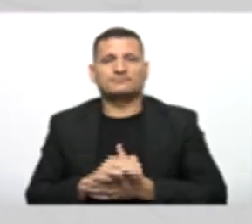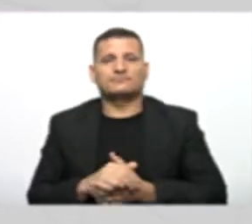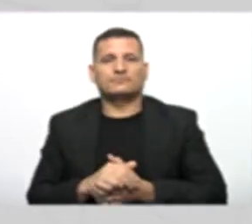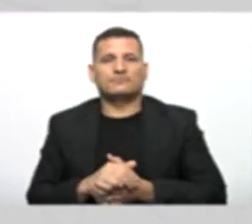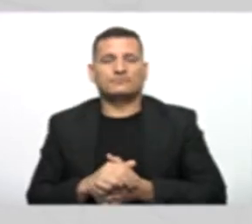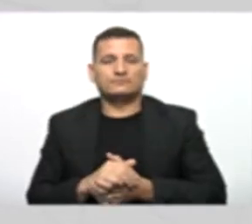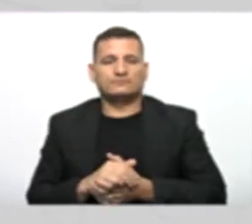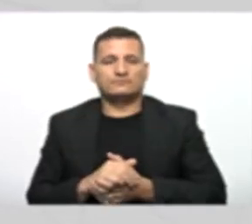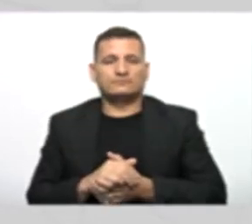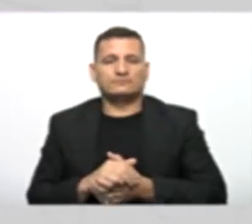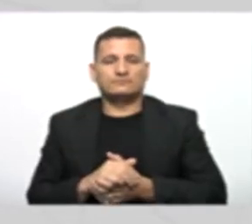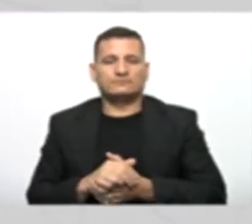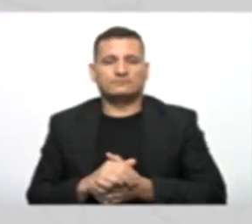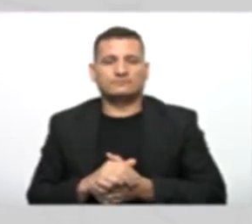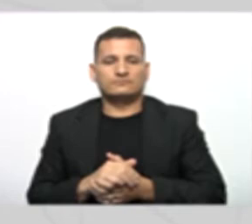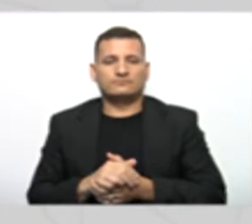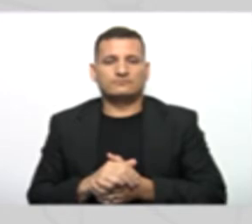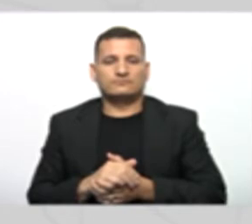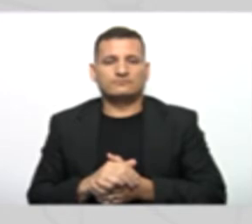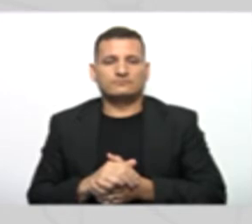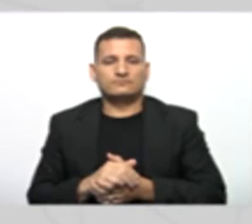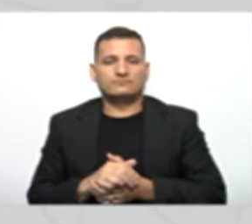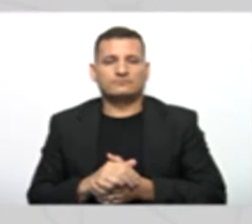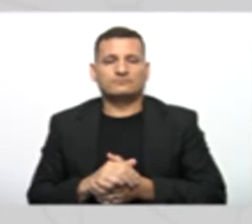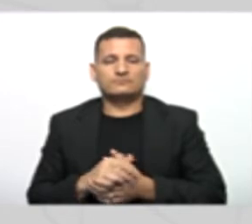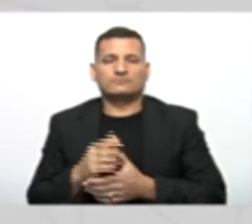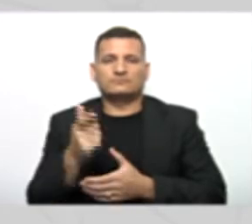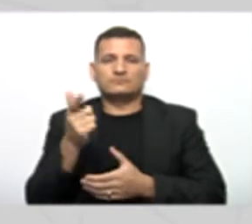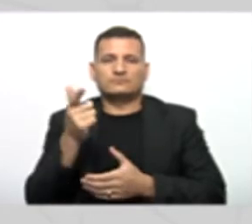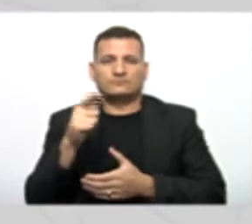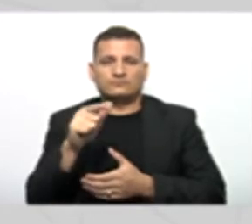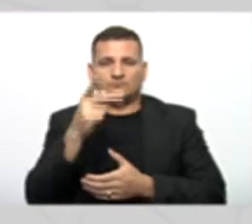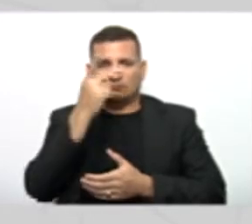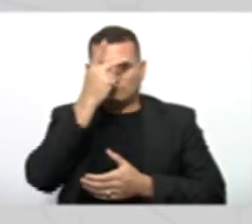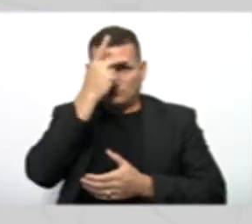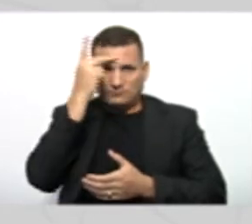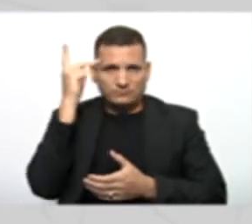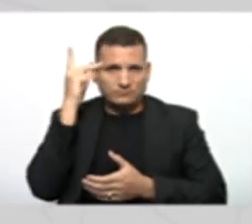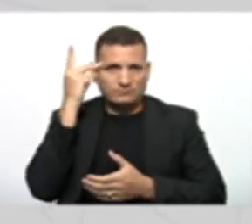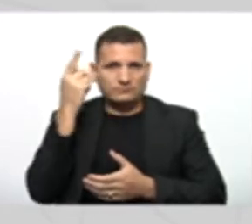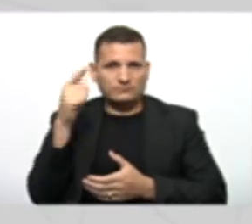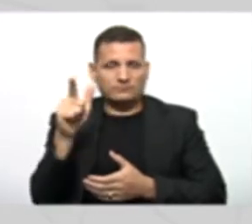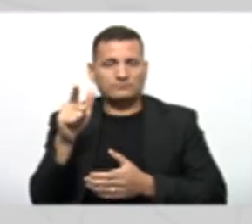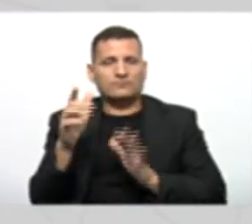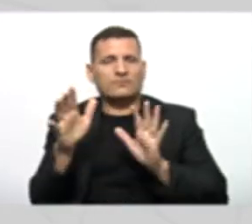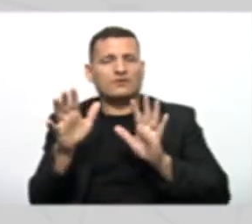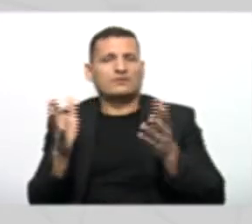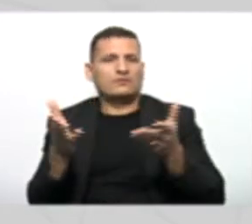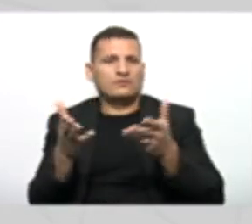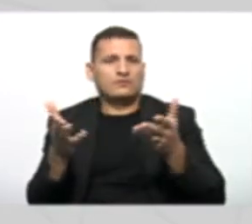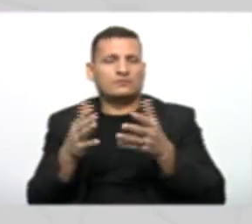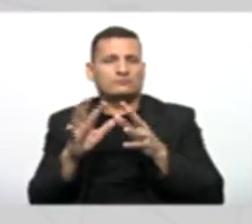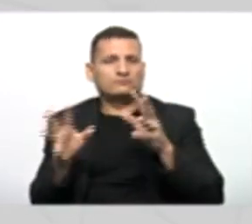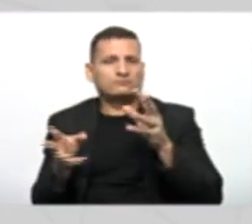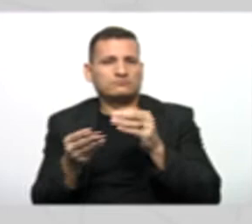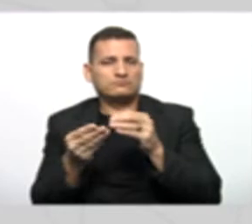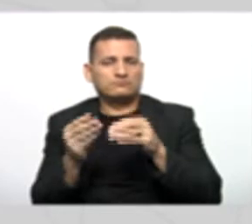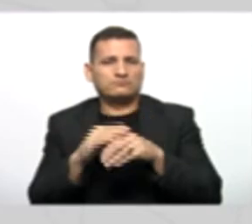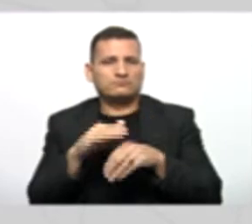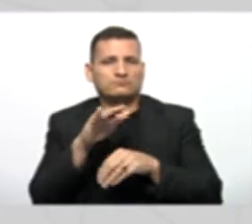certo? Então, vamos trabalhar novamente com esse exemplo da classe pessoa. Só que agora nós vamos complementar um pouquinho mais